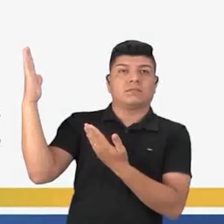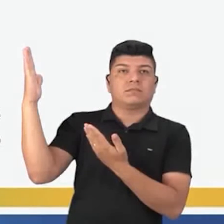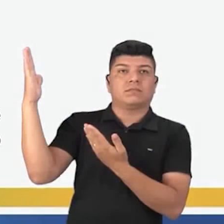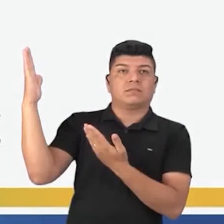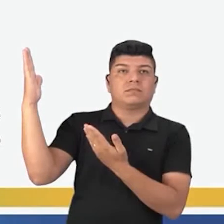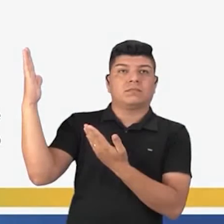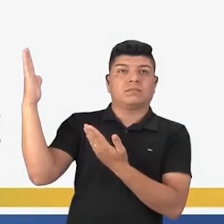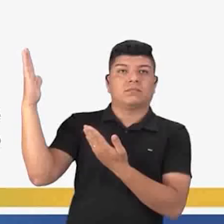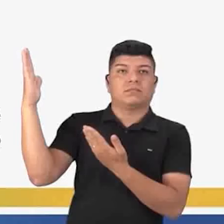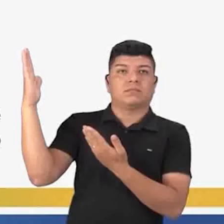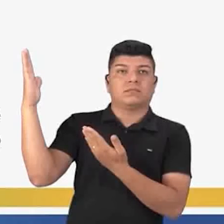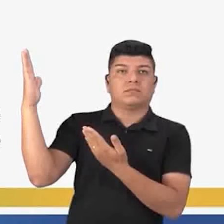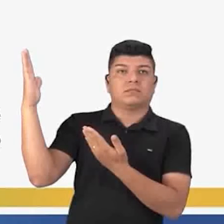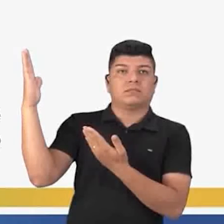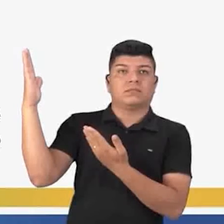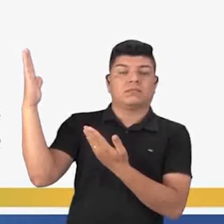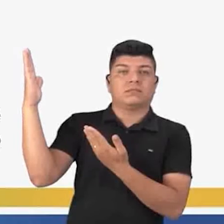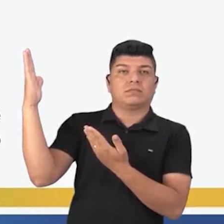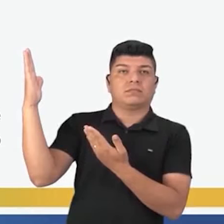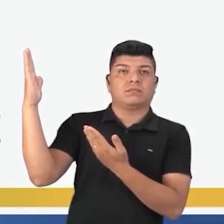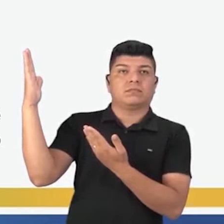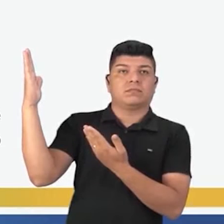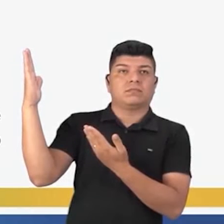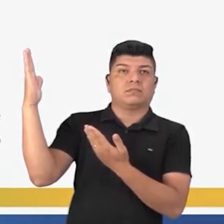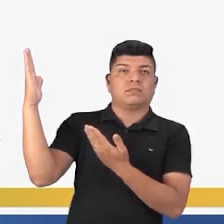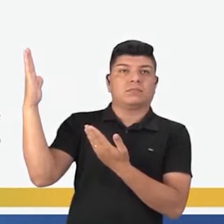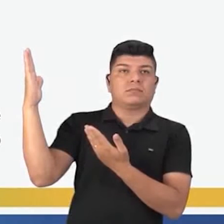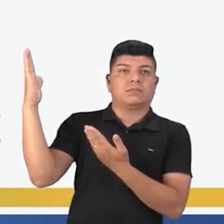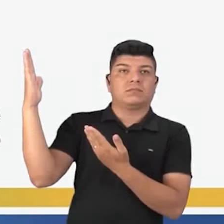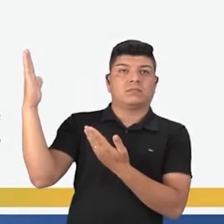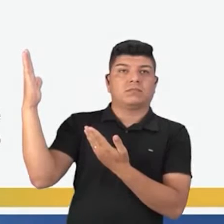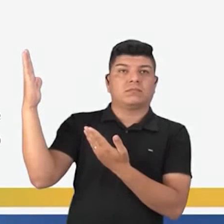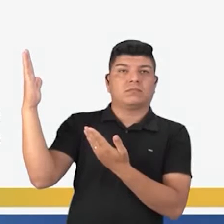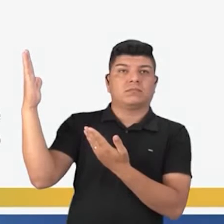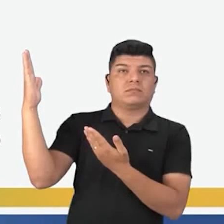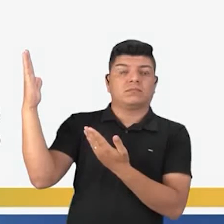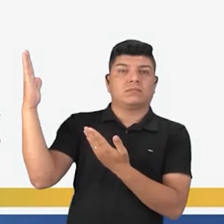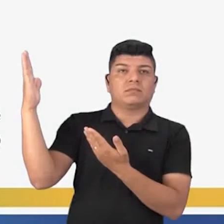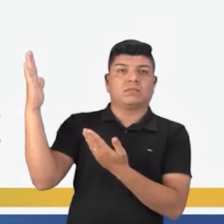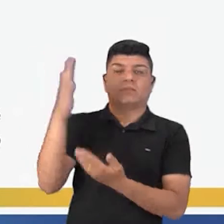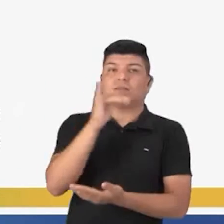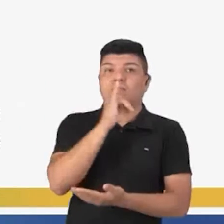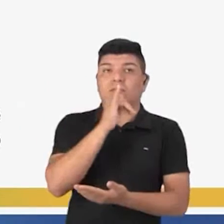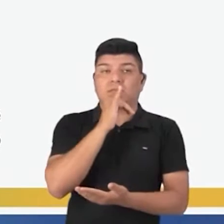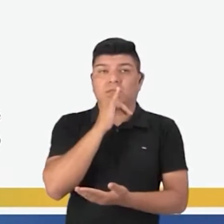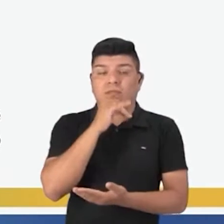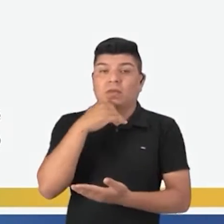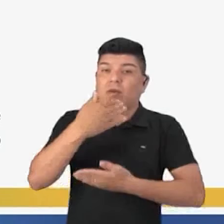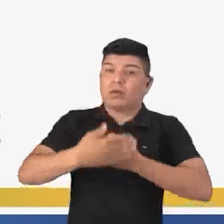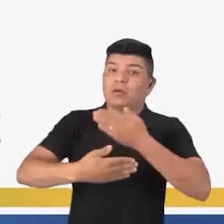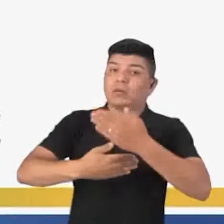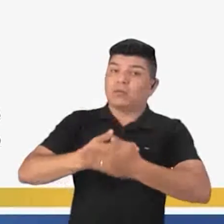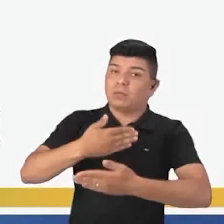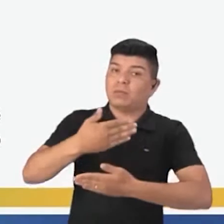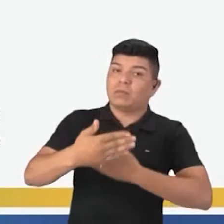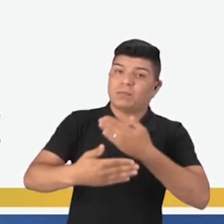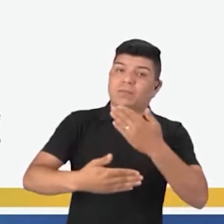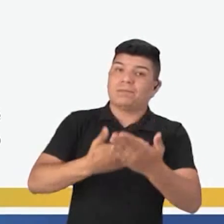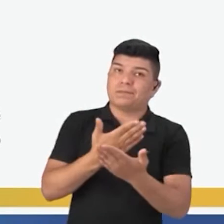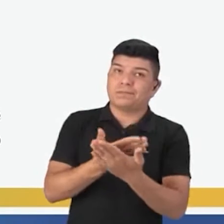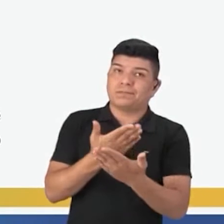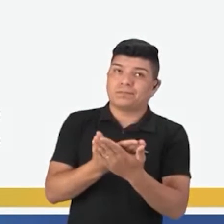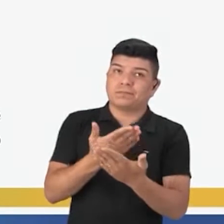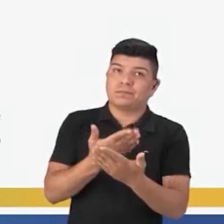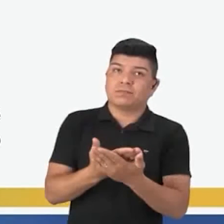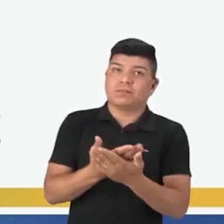que. Ao passo que. Quanto mais. Quanto menos. E etc. Vamos ao exemplo. À